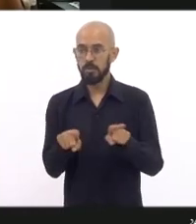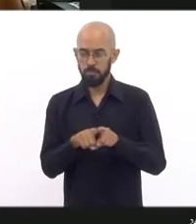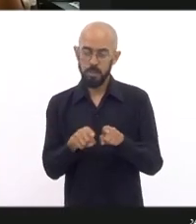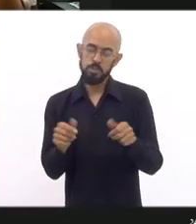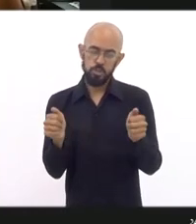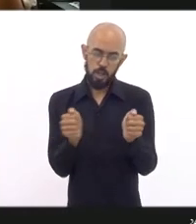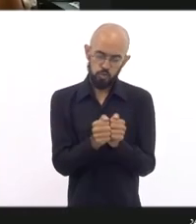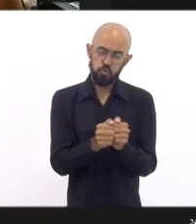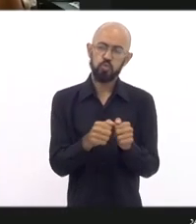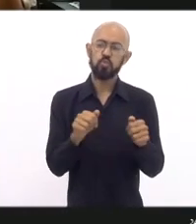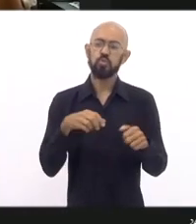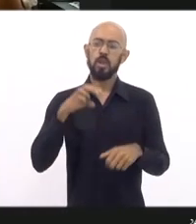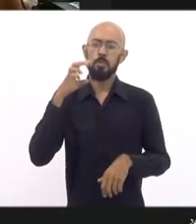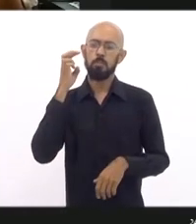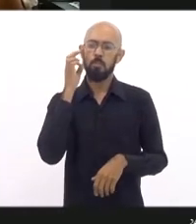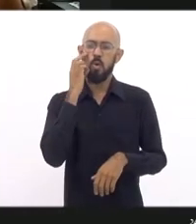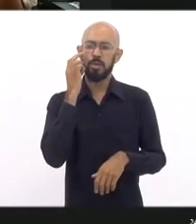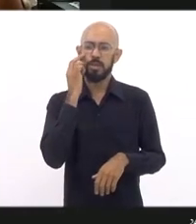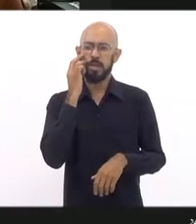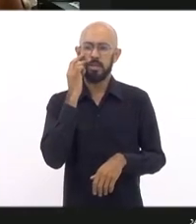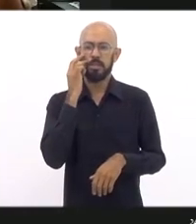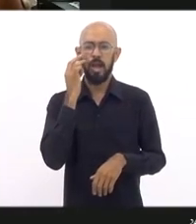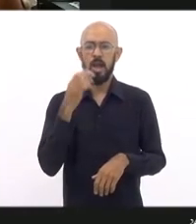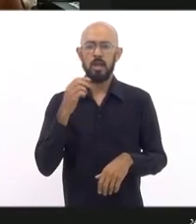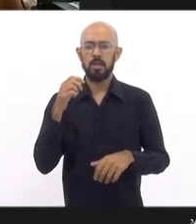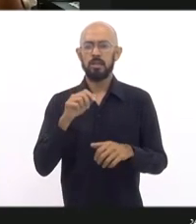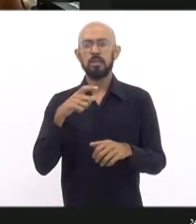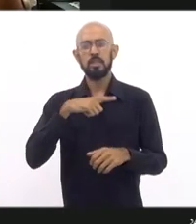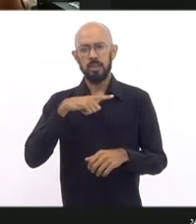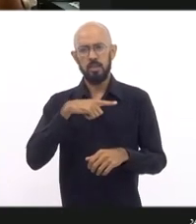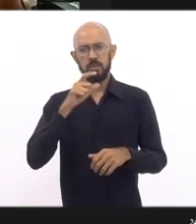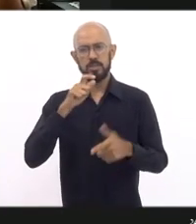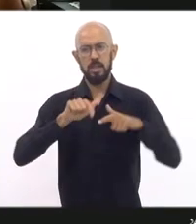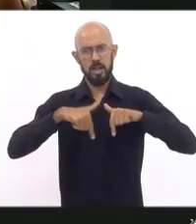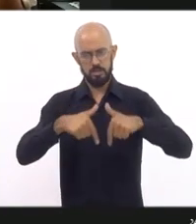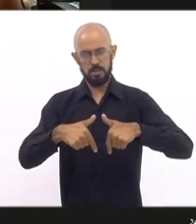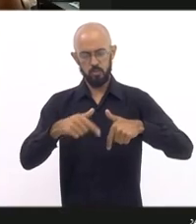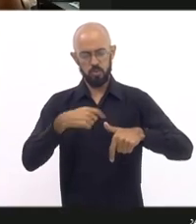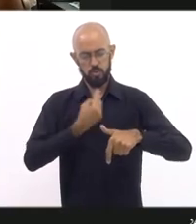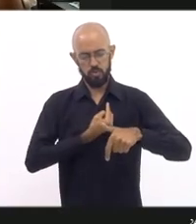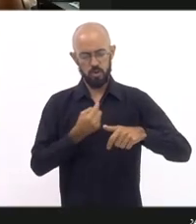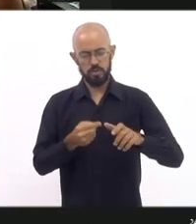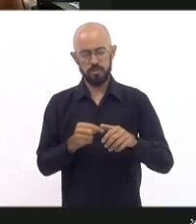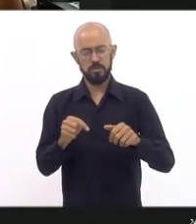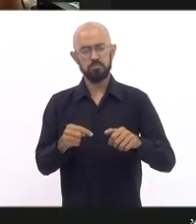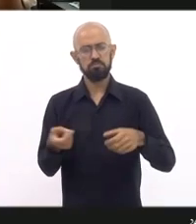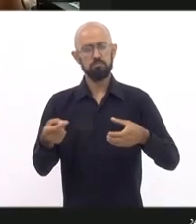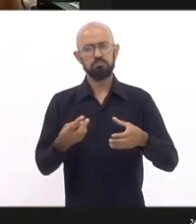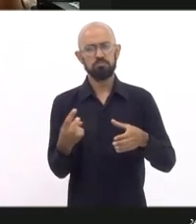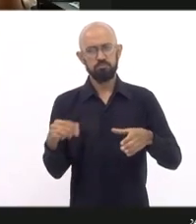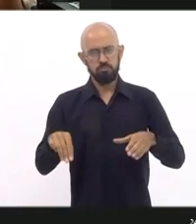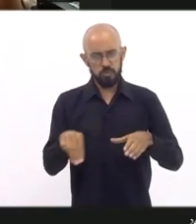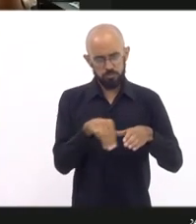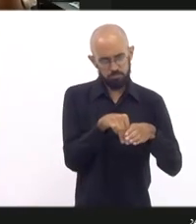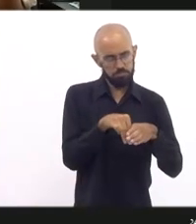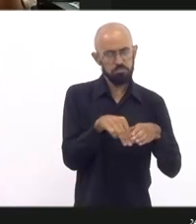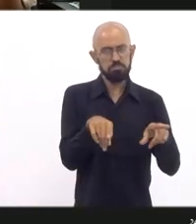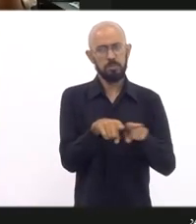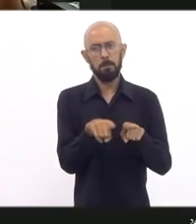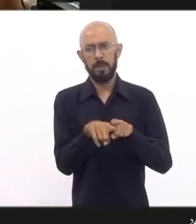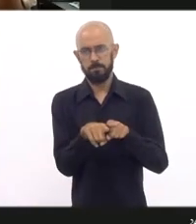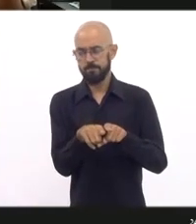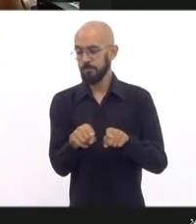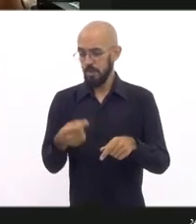deputada Mônica teve essa iniciativa que logo nos associamos também. Desculpa de cortar. Não, importantíssimo. Muito